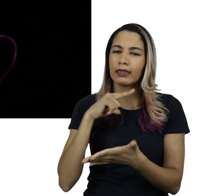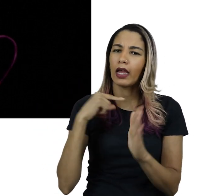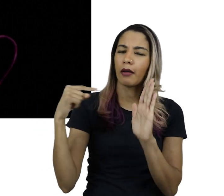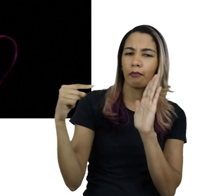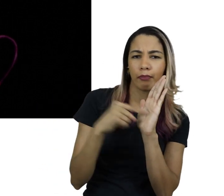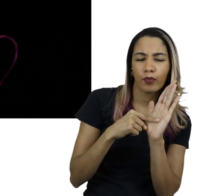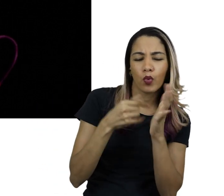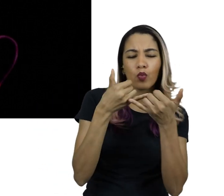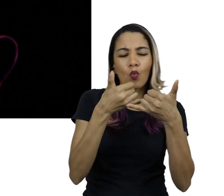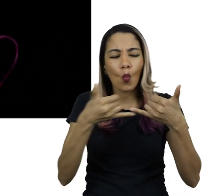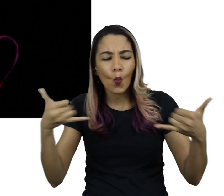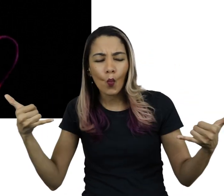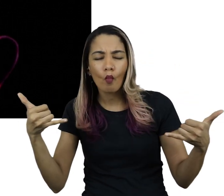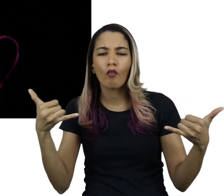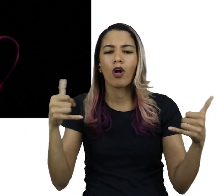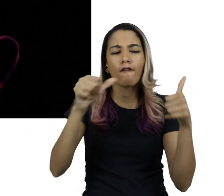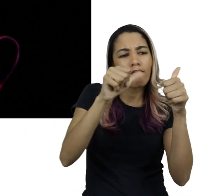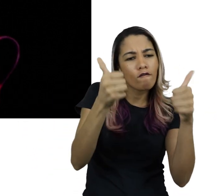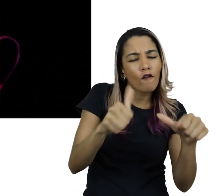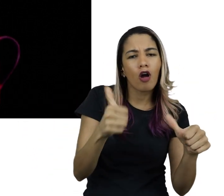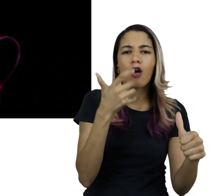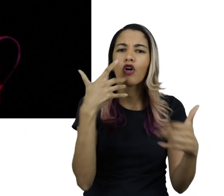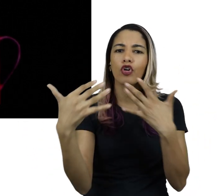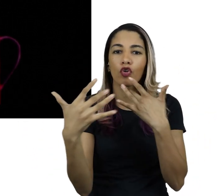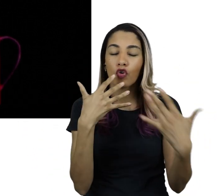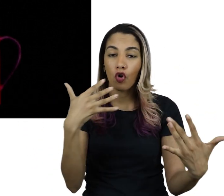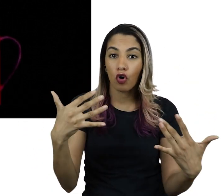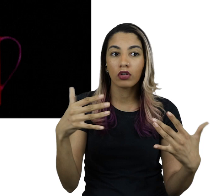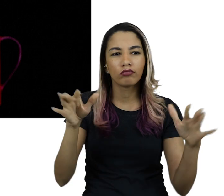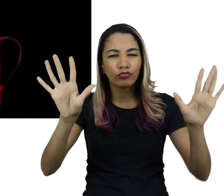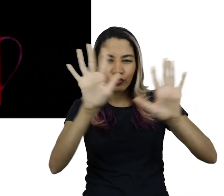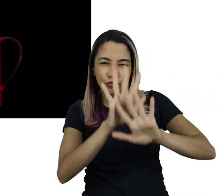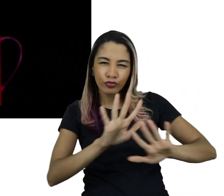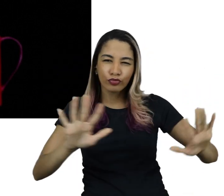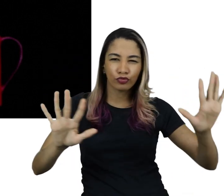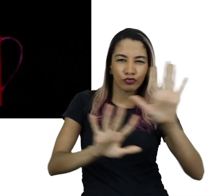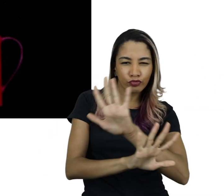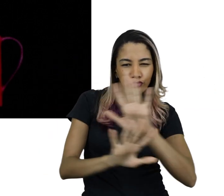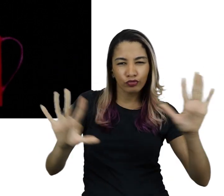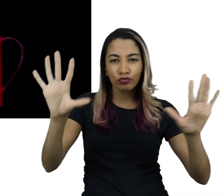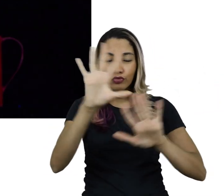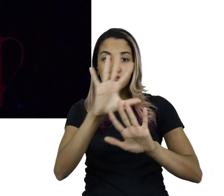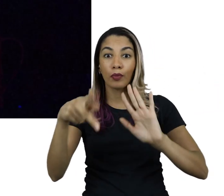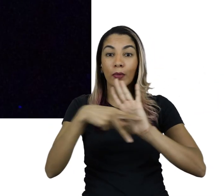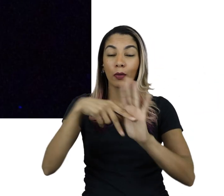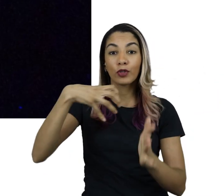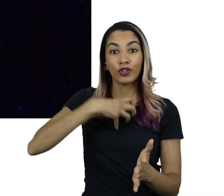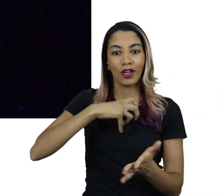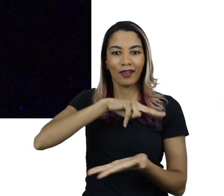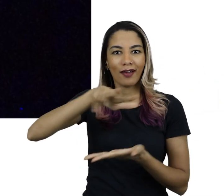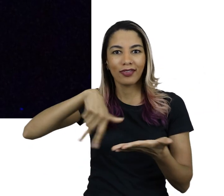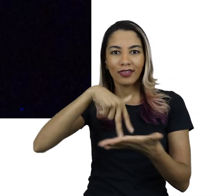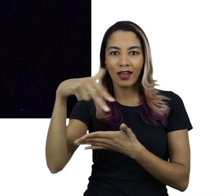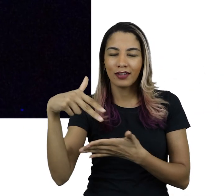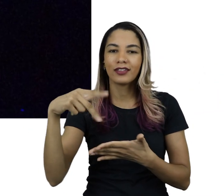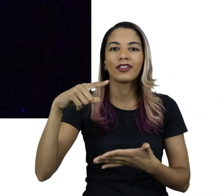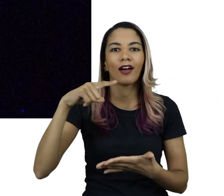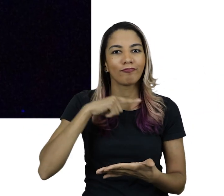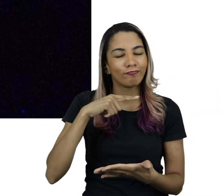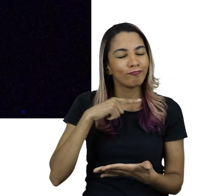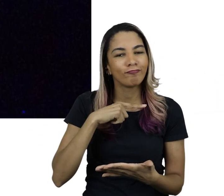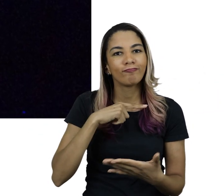pontos, linhas, formas e cores se moviam no ritmo da dança, se transformando e